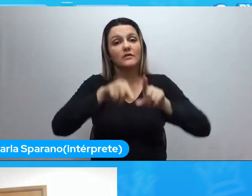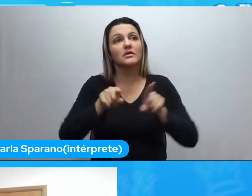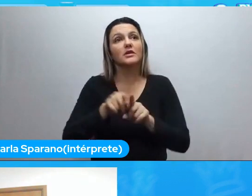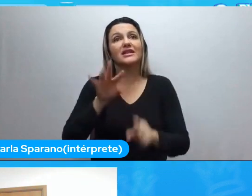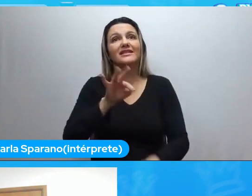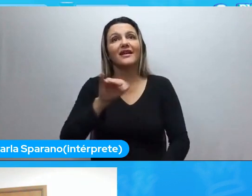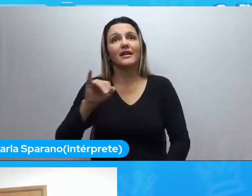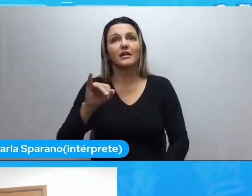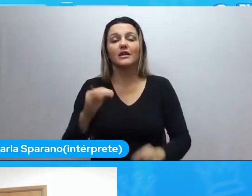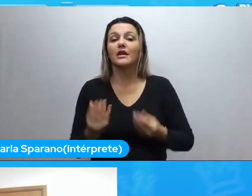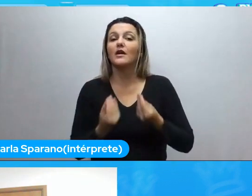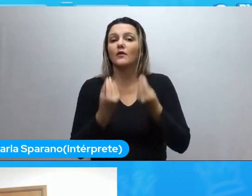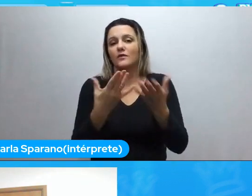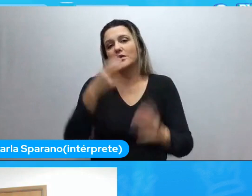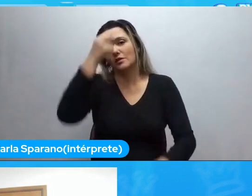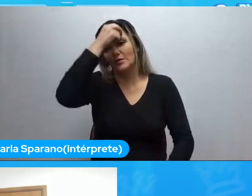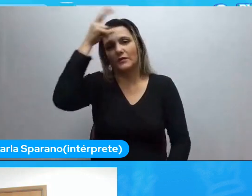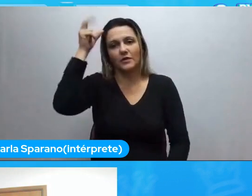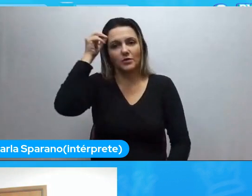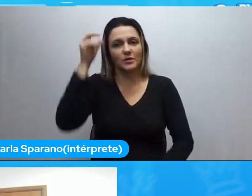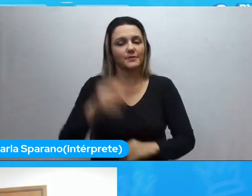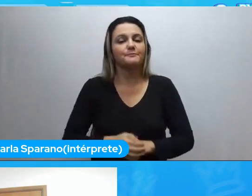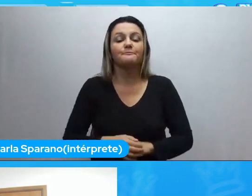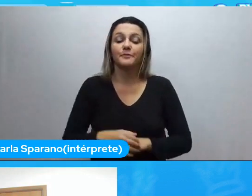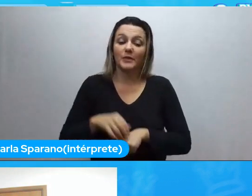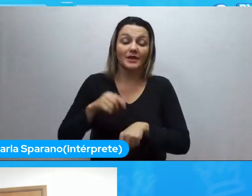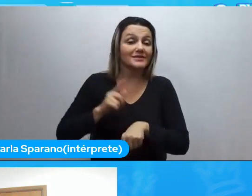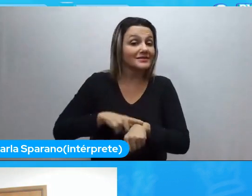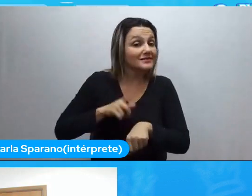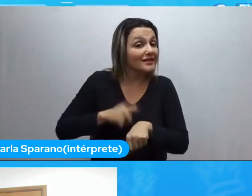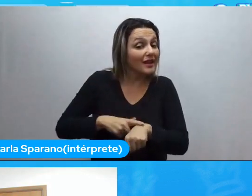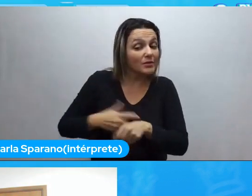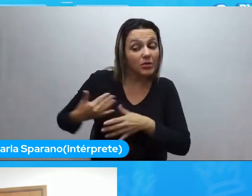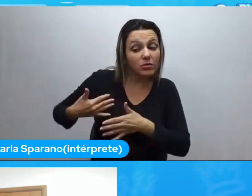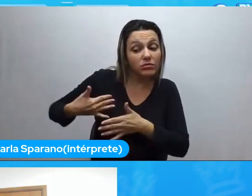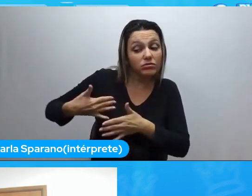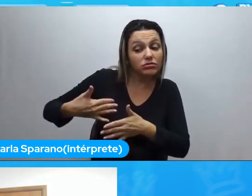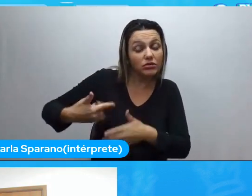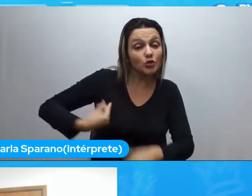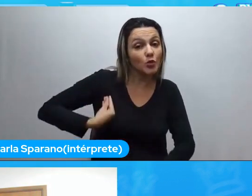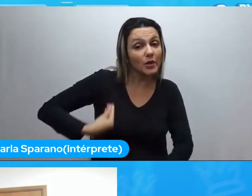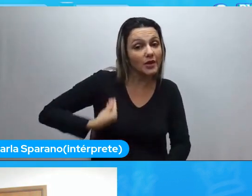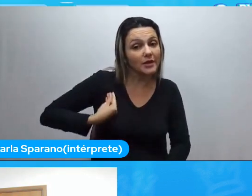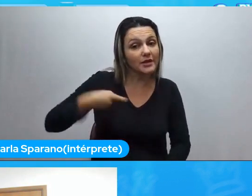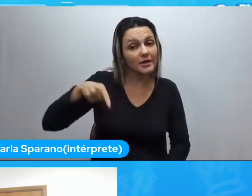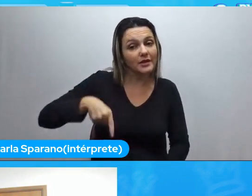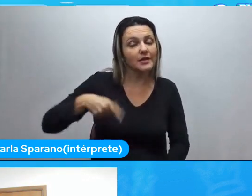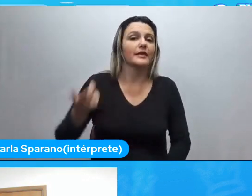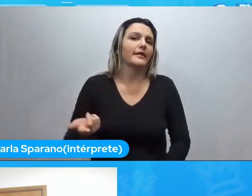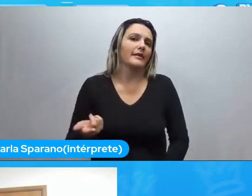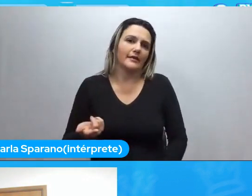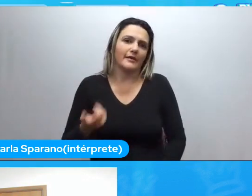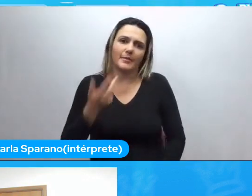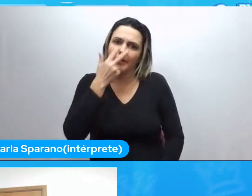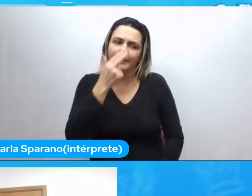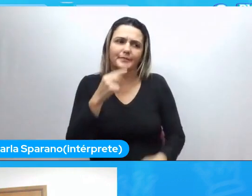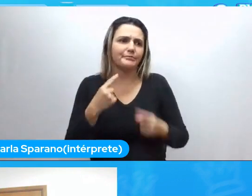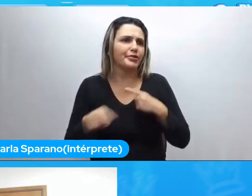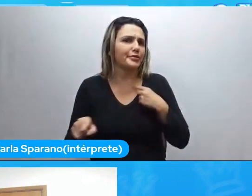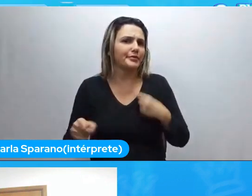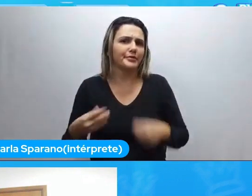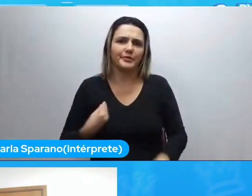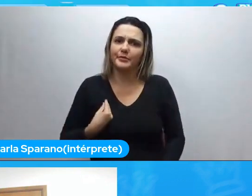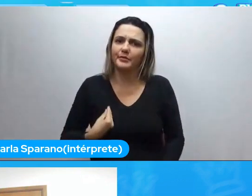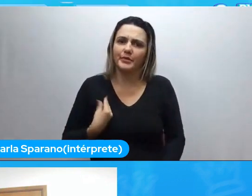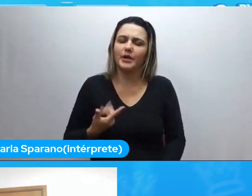prefeitura, sabe? E esse tempo todinho que eu estou aqui. Então, assim, é uma coisa totalmente fora da minha realidade, e eu tive que